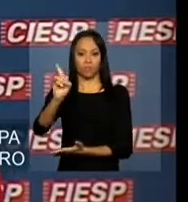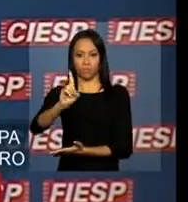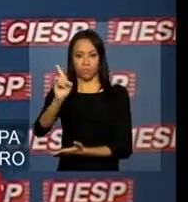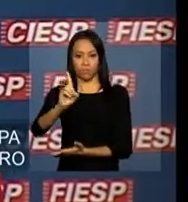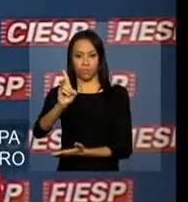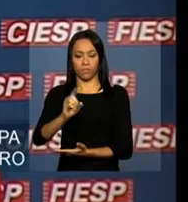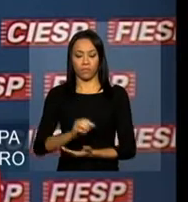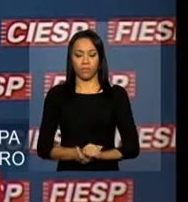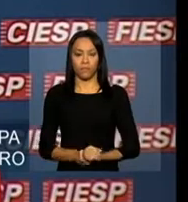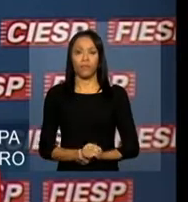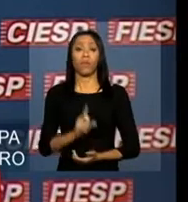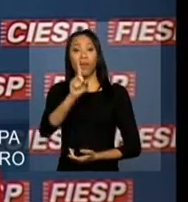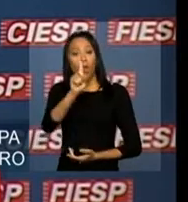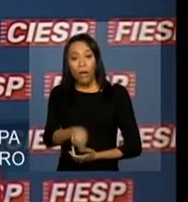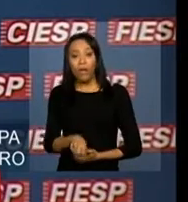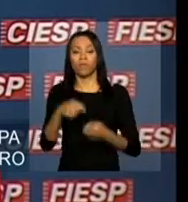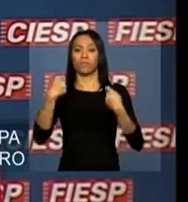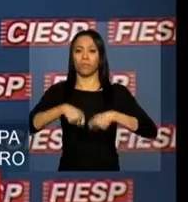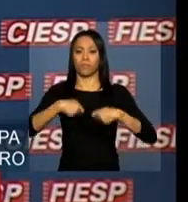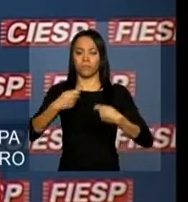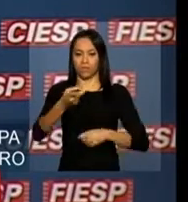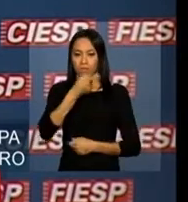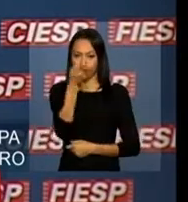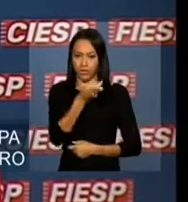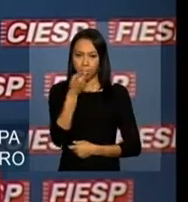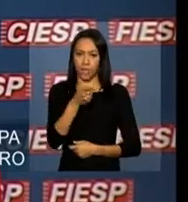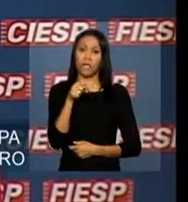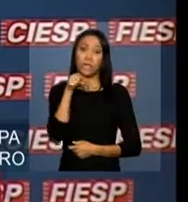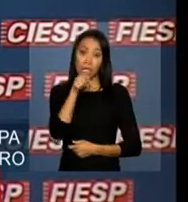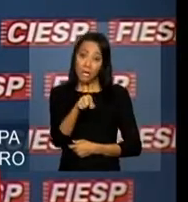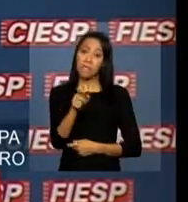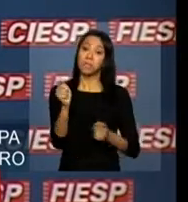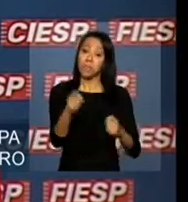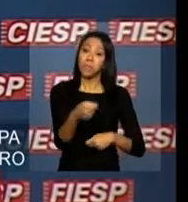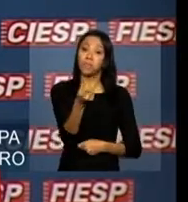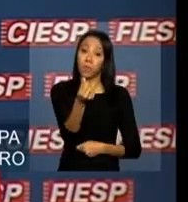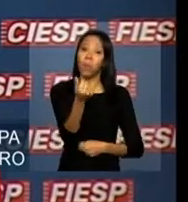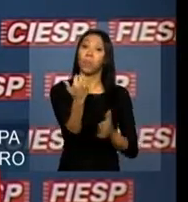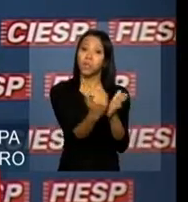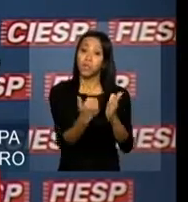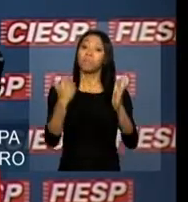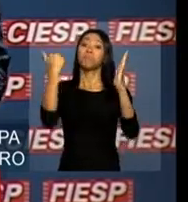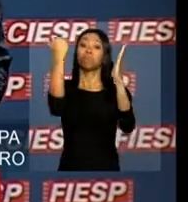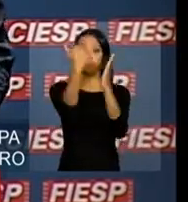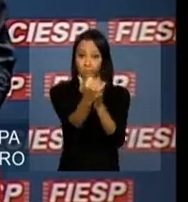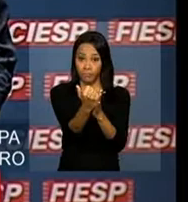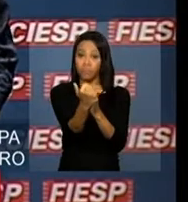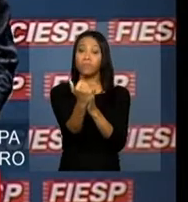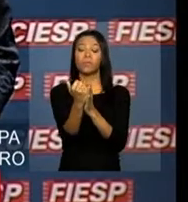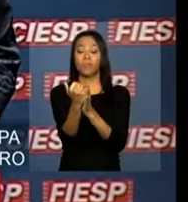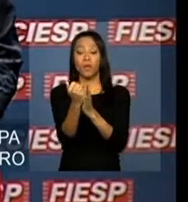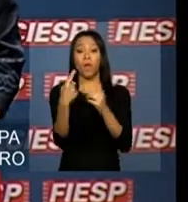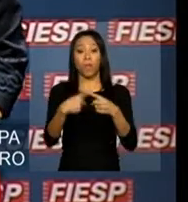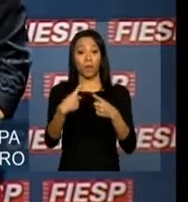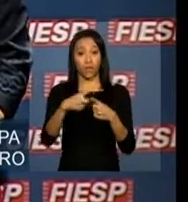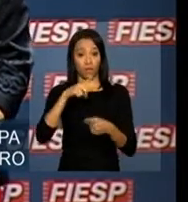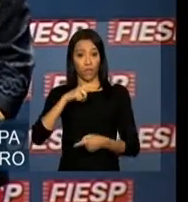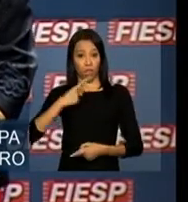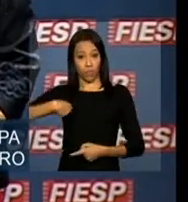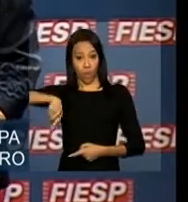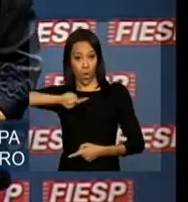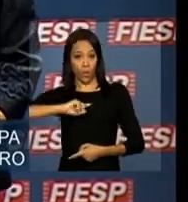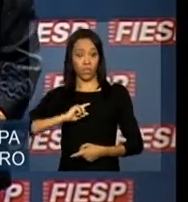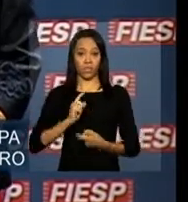É necessário dizer que ela poderia ser muito maior, porque temos nossas economias